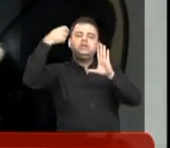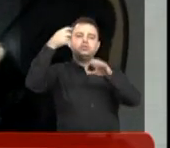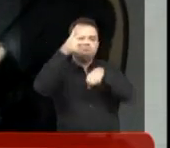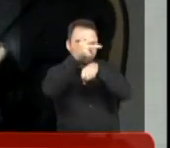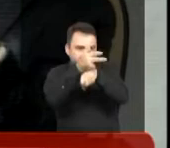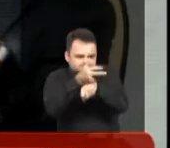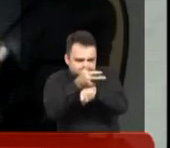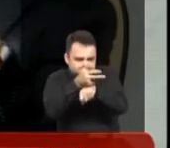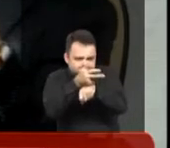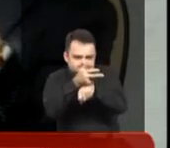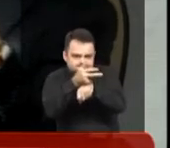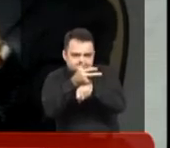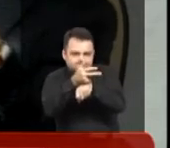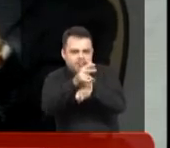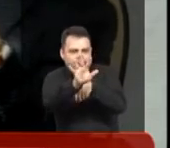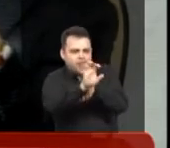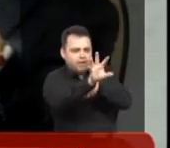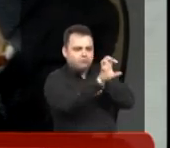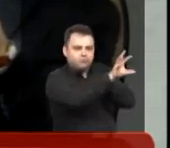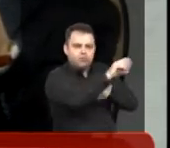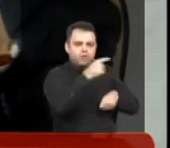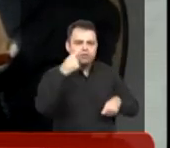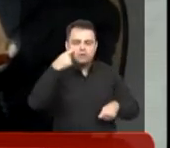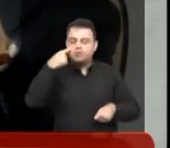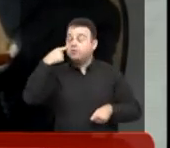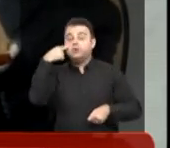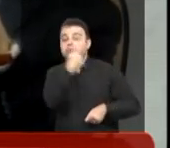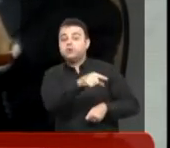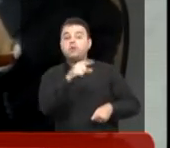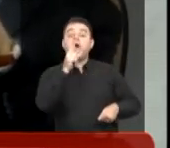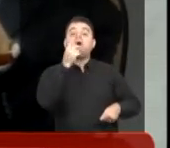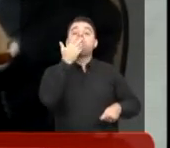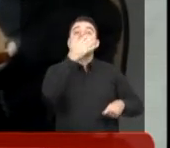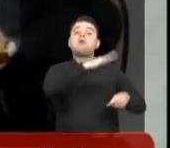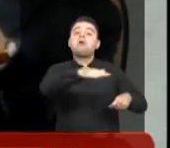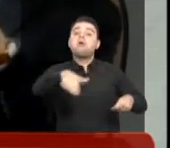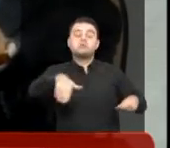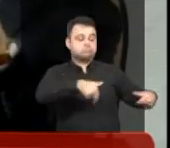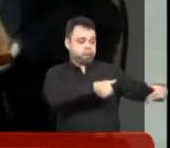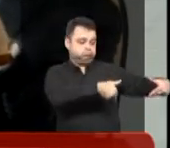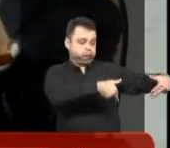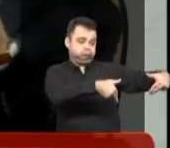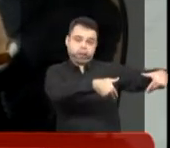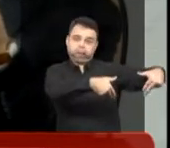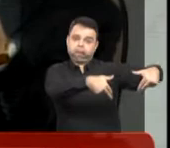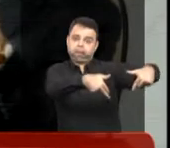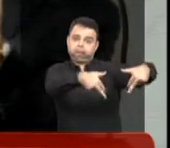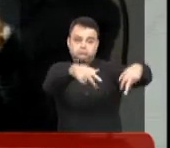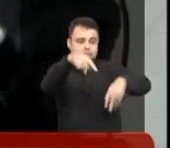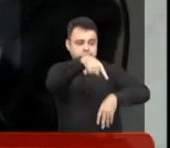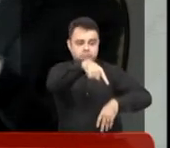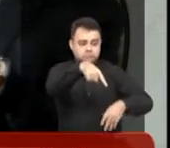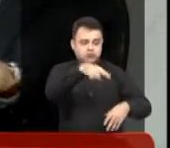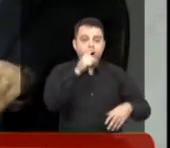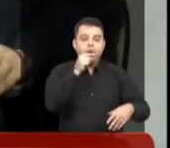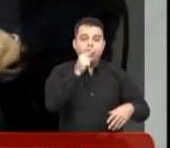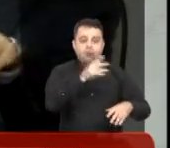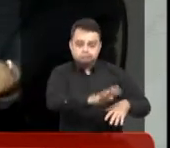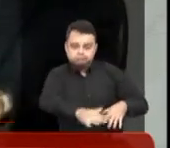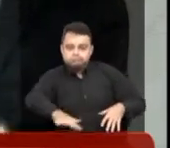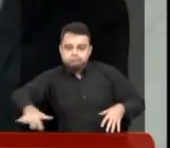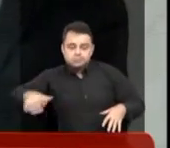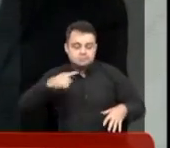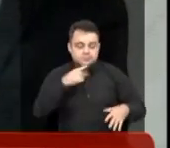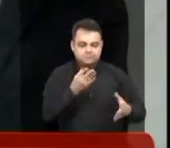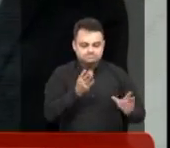estávamos gravando um vídeo, nós vinham passando crianças, então elas vinham pela calçada, a hora que chegava ali no rio, tem a pontezinha, e a